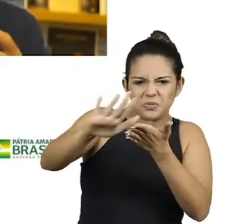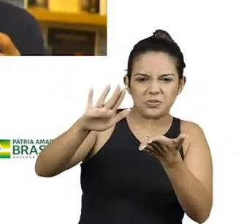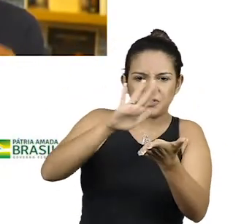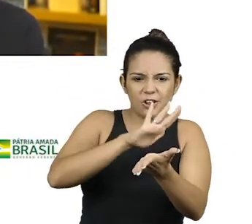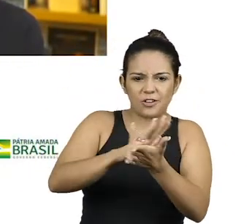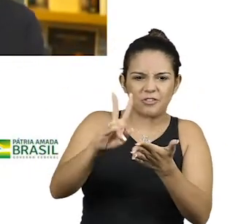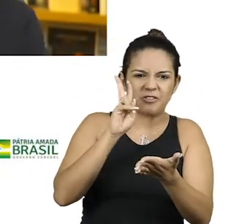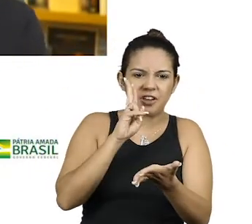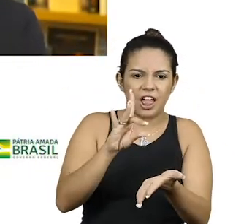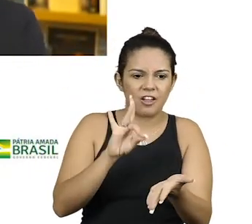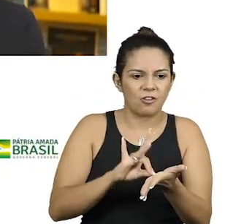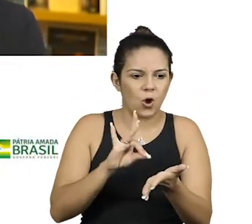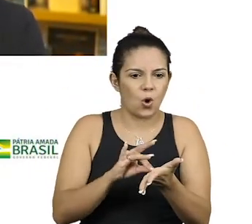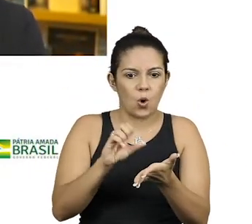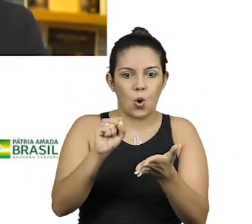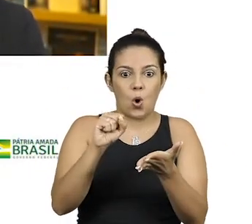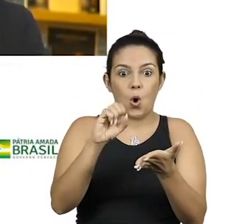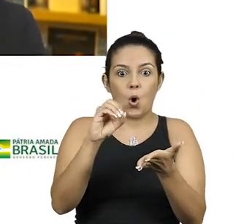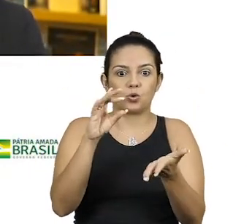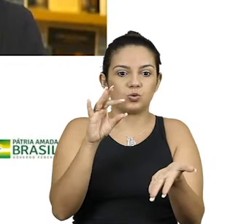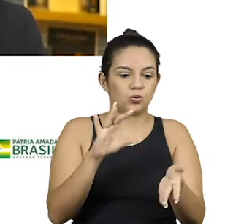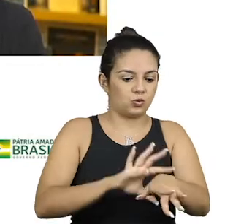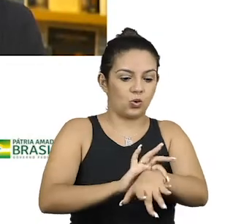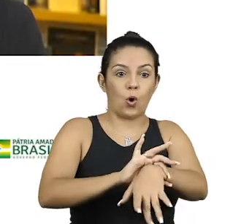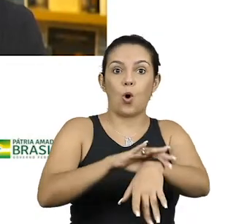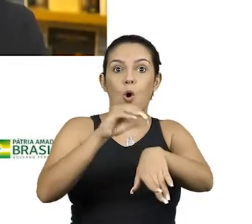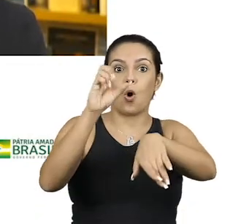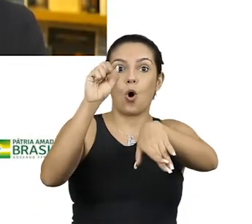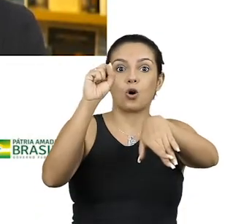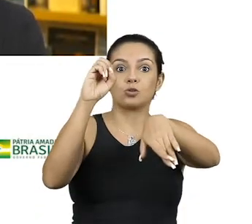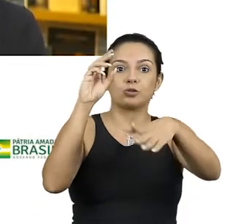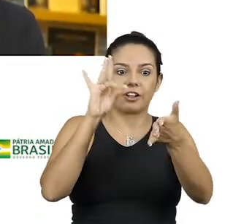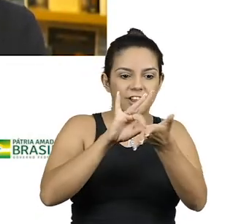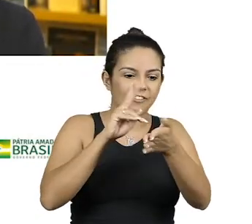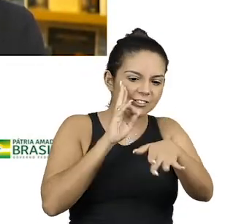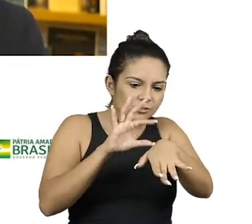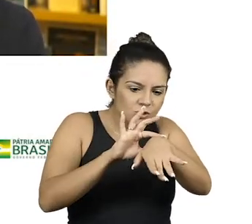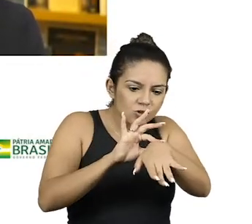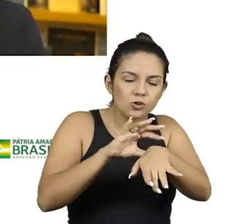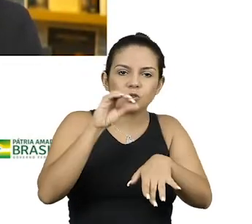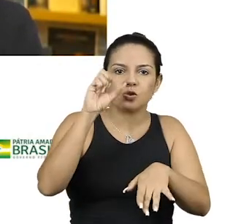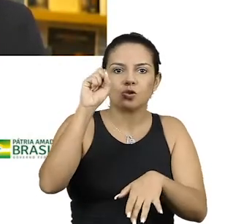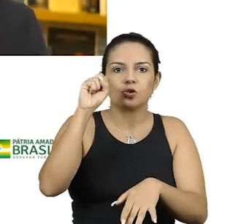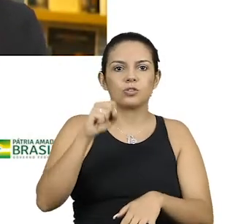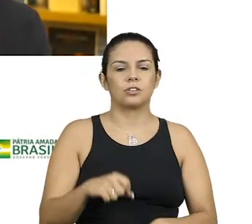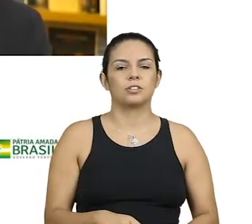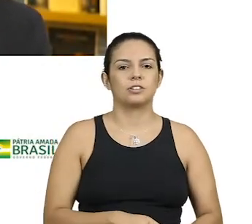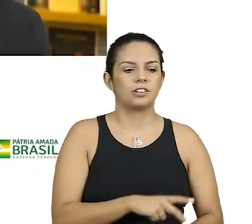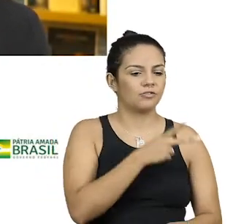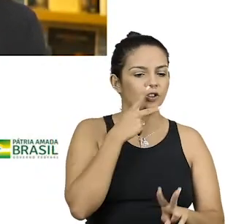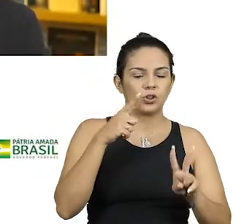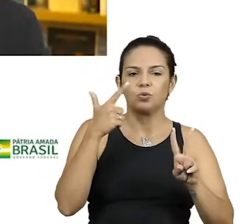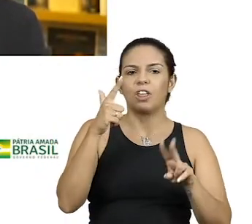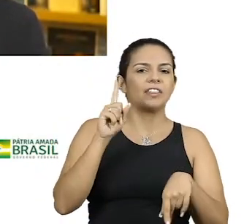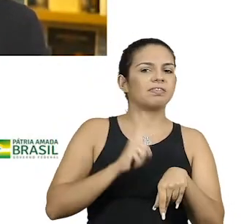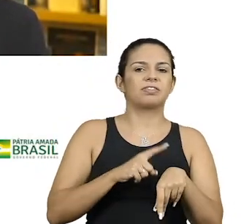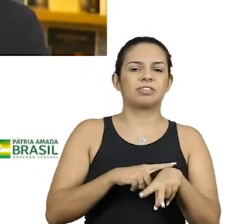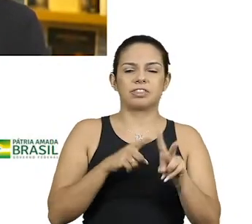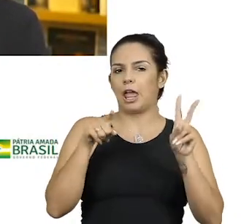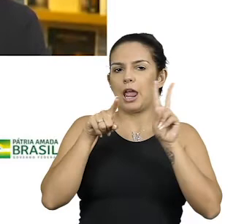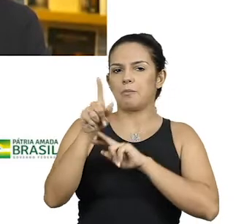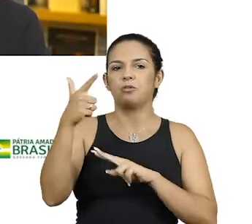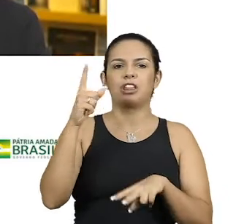história no osso. No osso. É, no osso. Tem conversa, mas não tem tempo para firula mais. A pessoa está ali